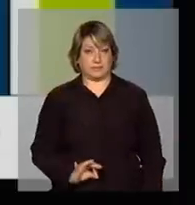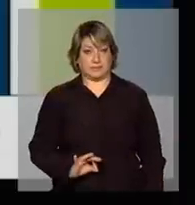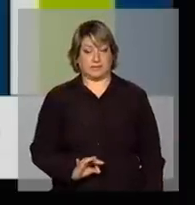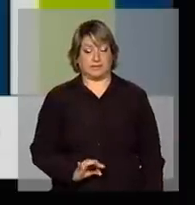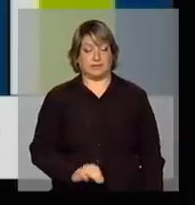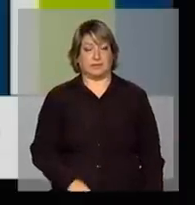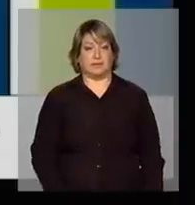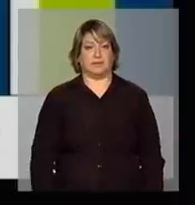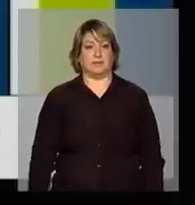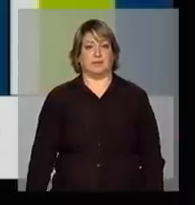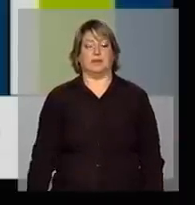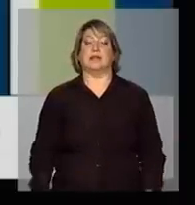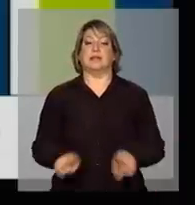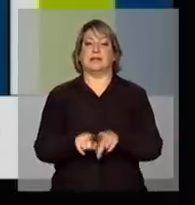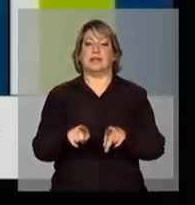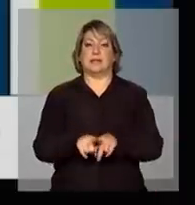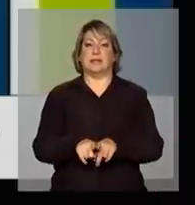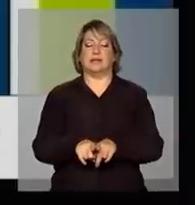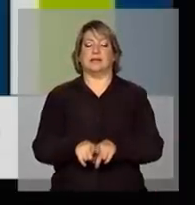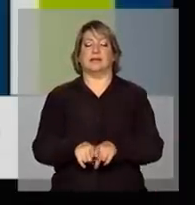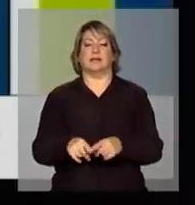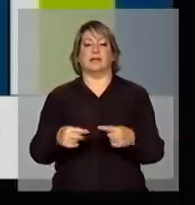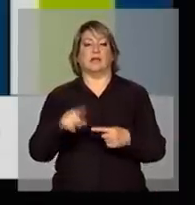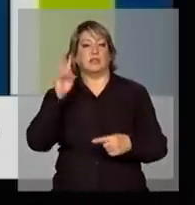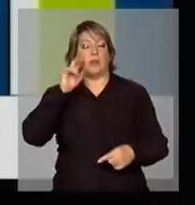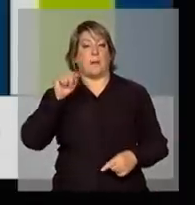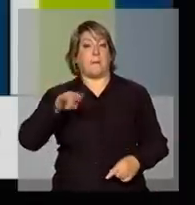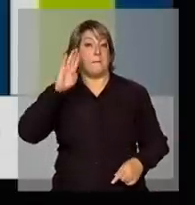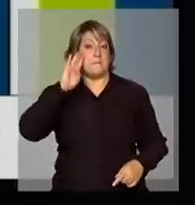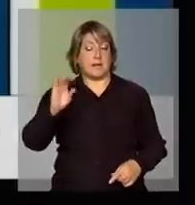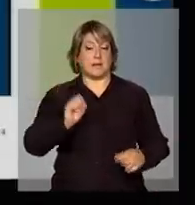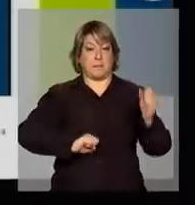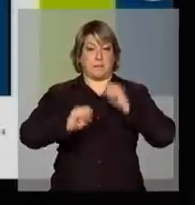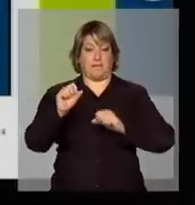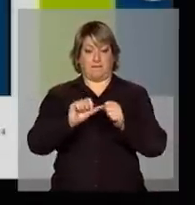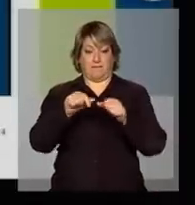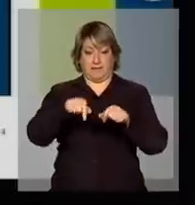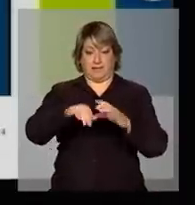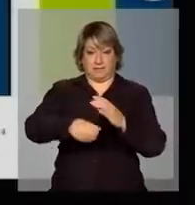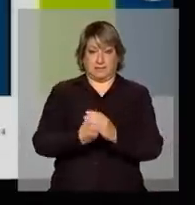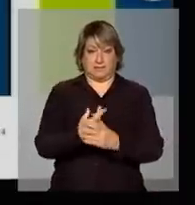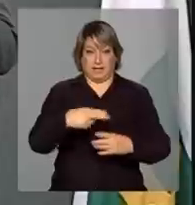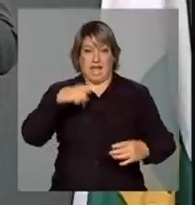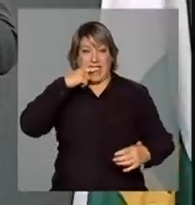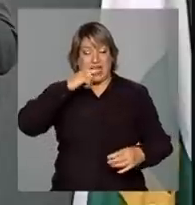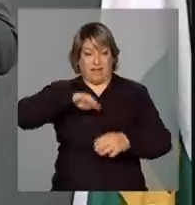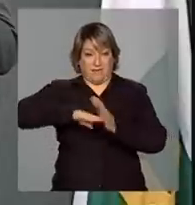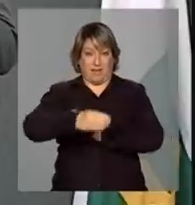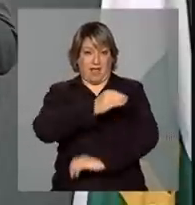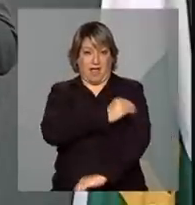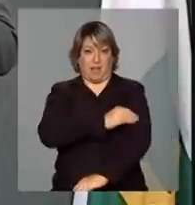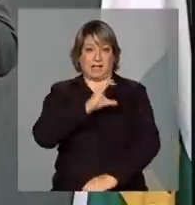que coincide também, porque a principal produção está no Centro-Sul, e em termos de milhões de litros,